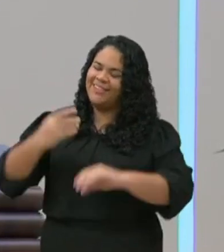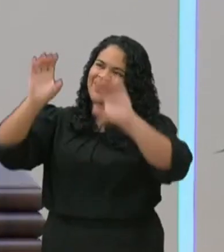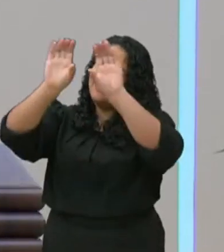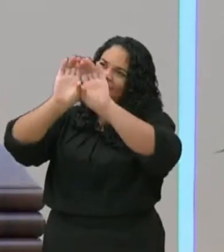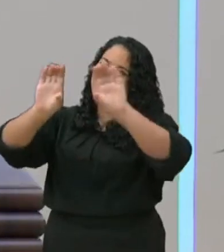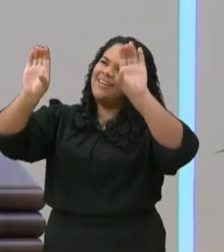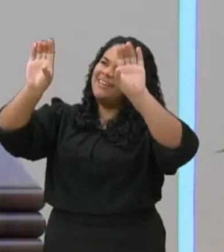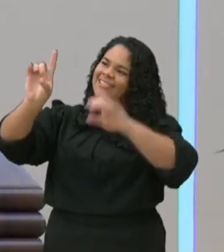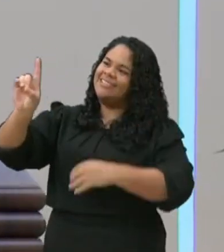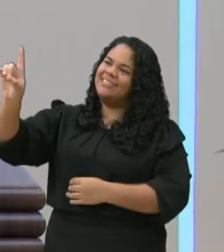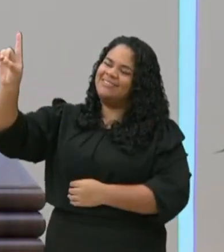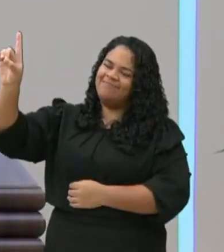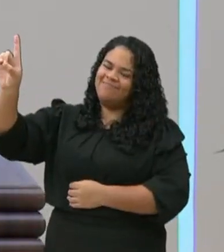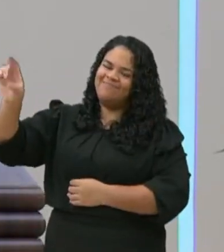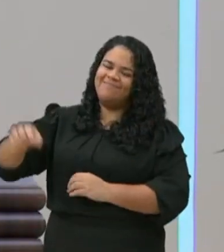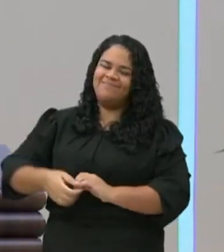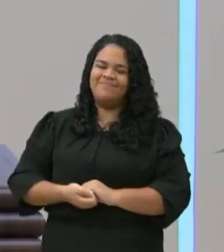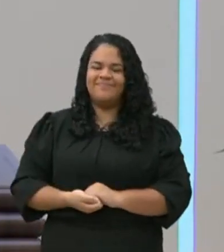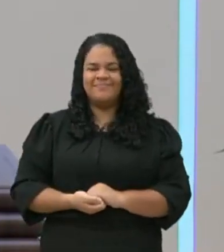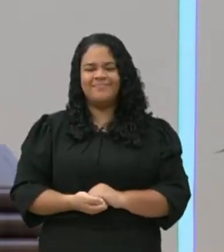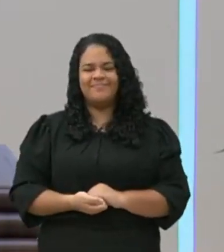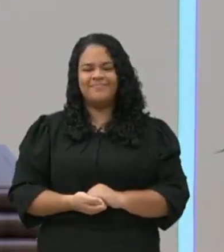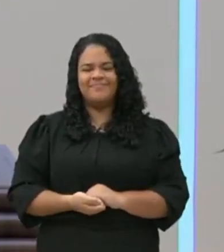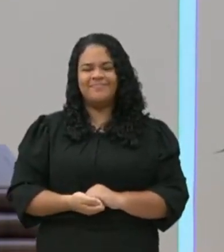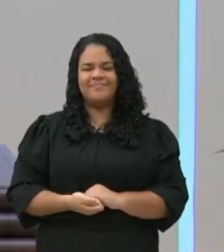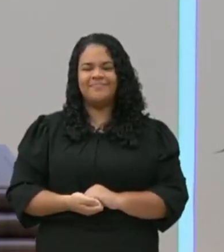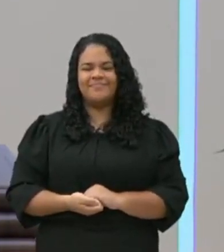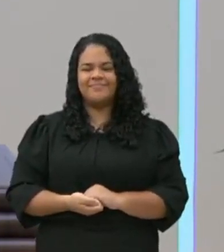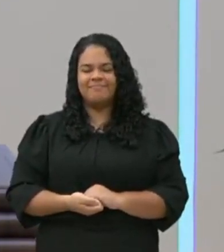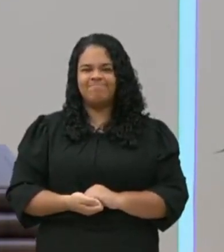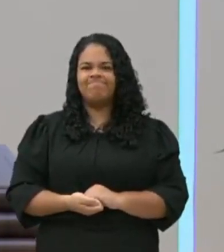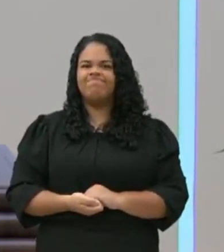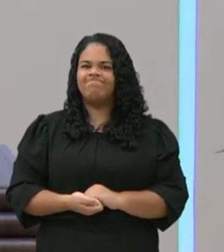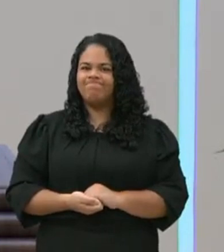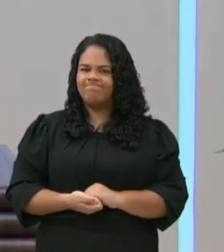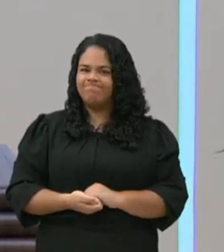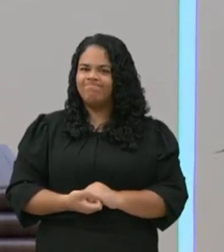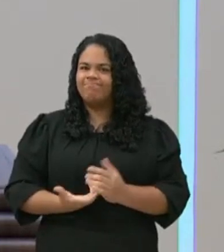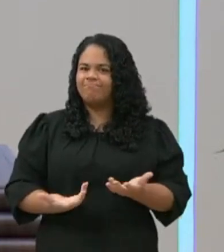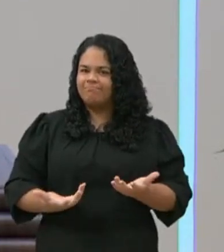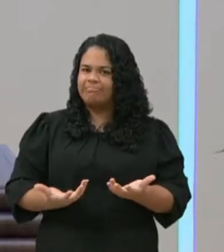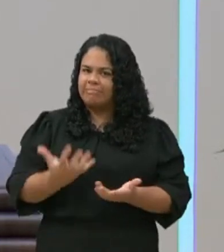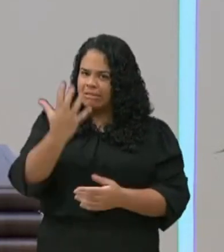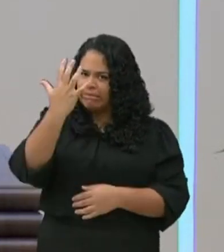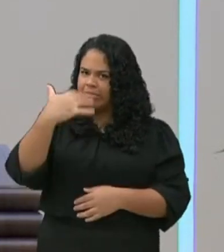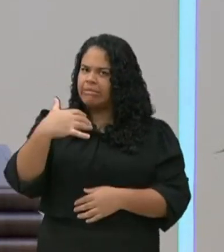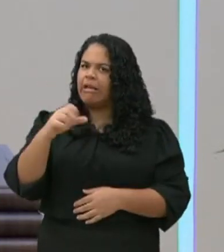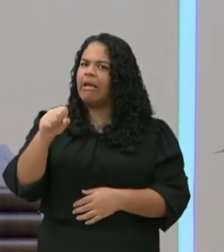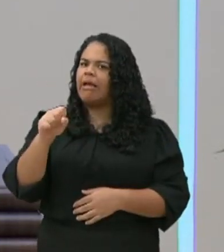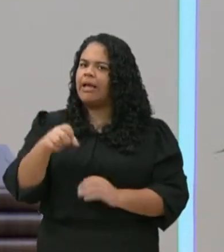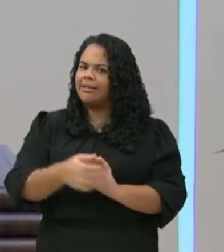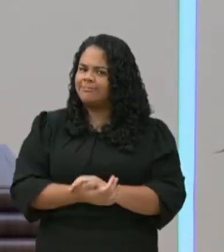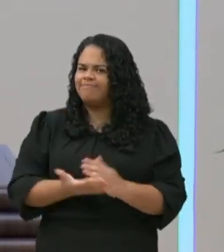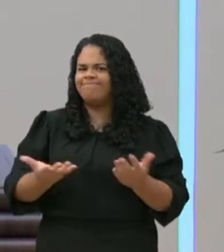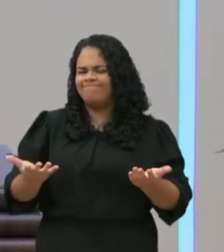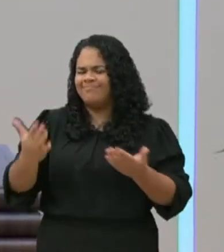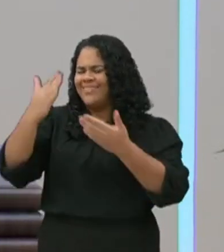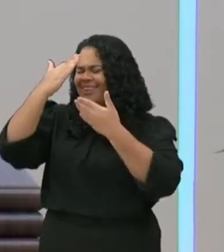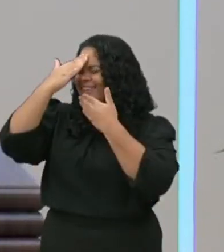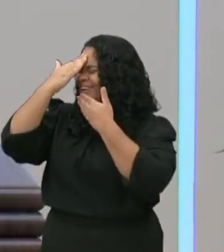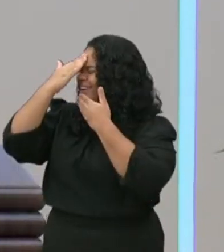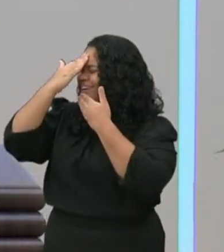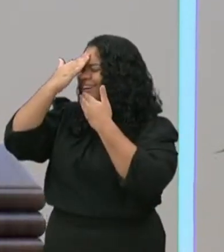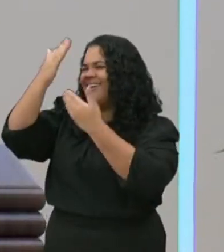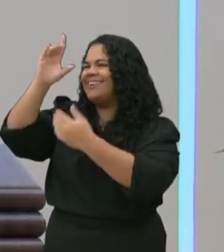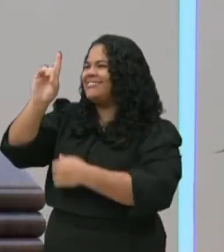de eterno tormento. Isto é algo muito sério. Então, eu sou grato a meu Deus pela salvação da minha alma.